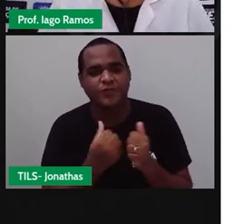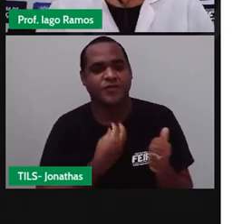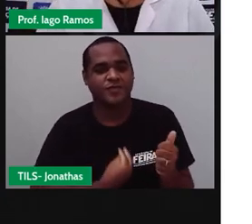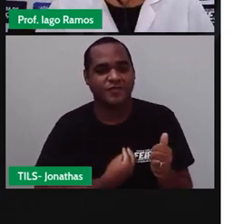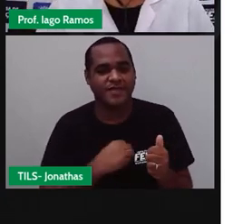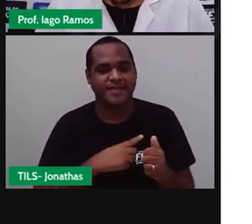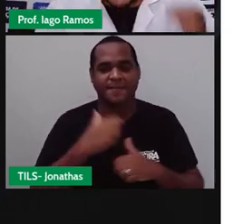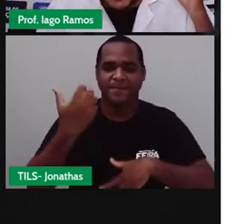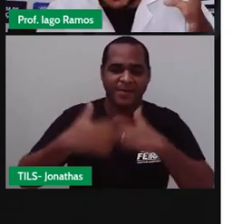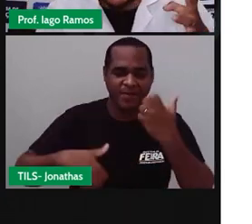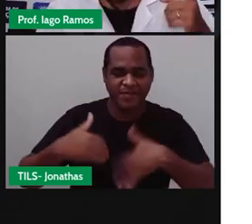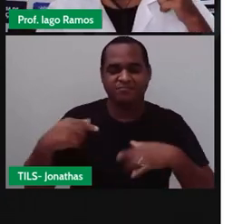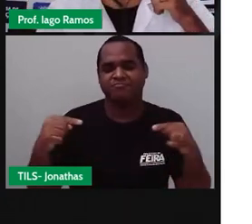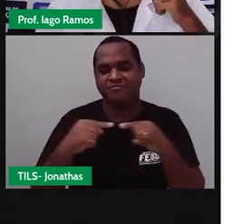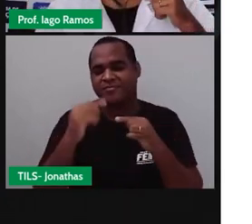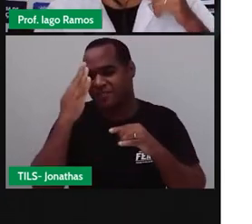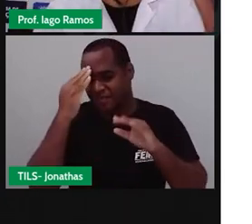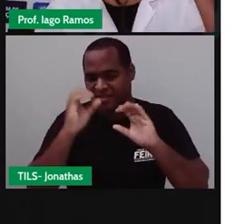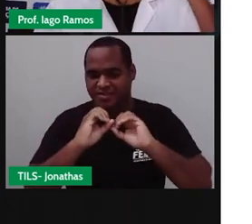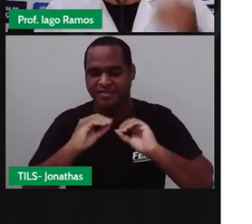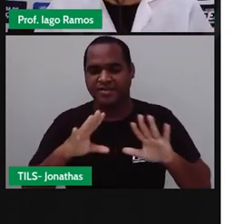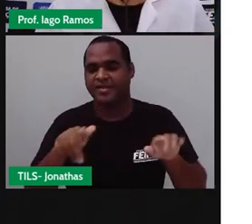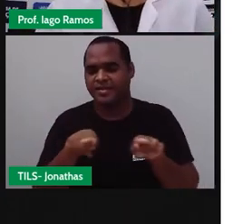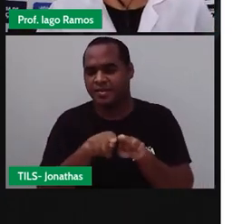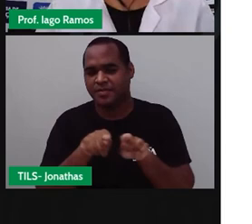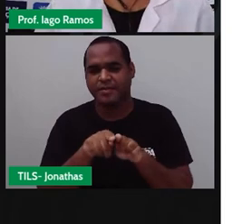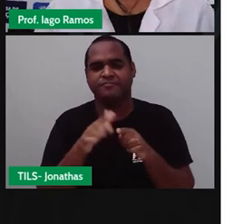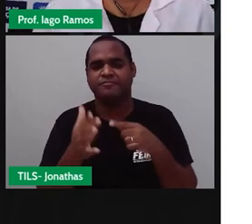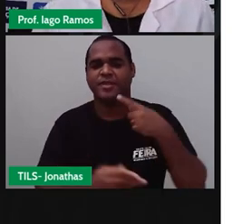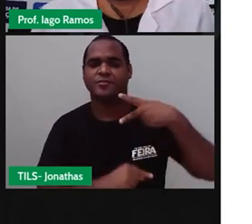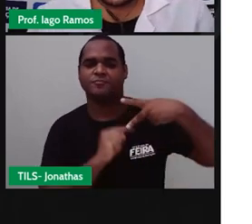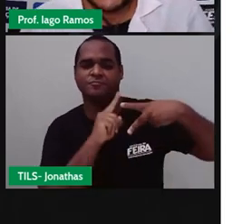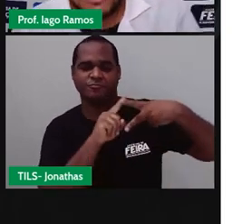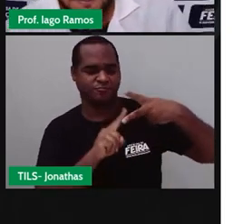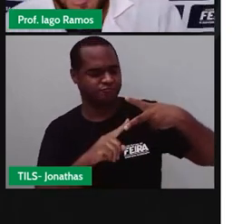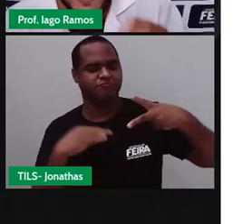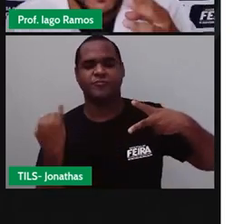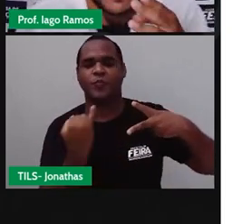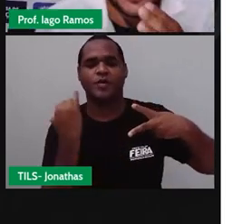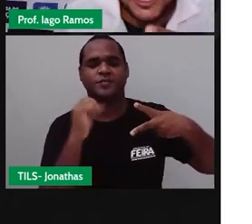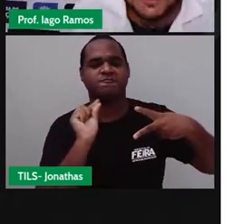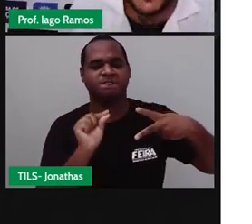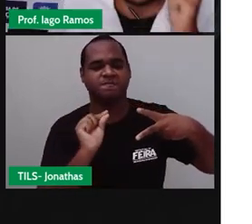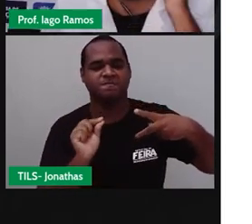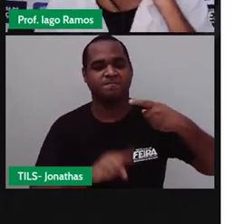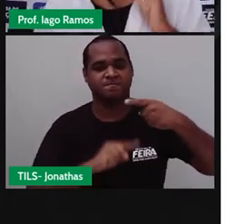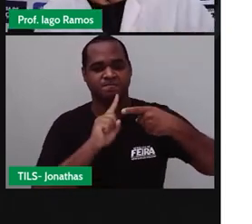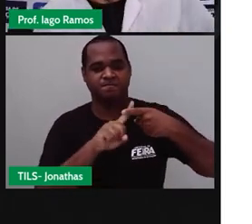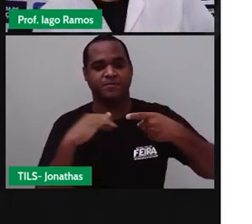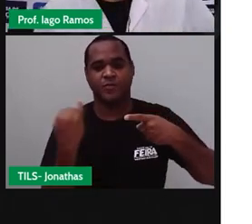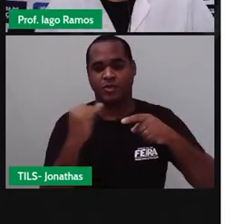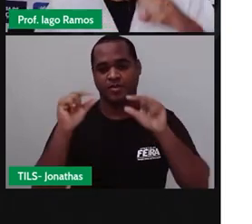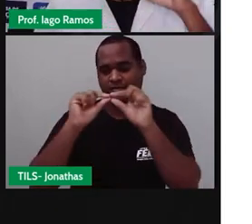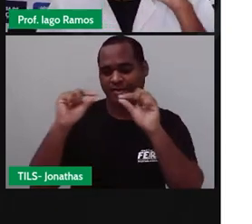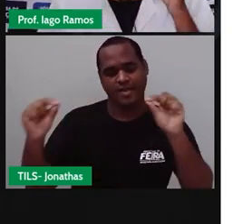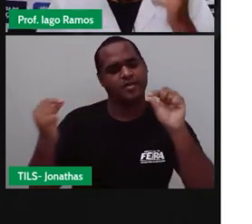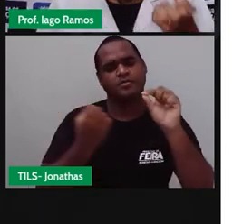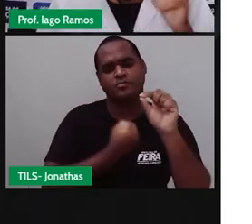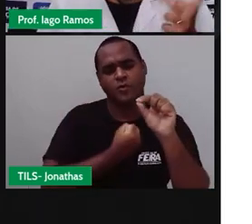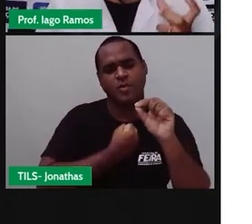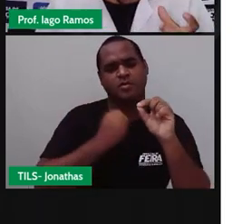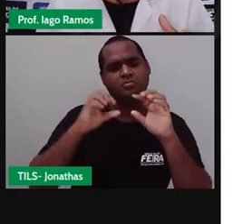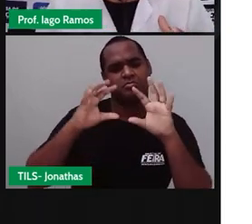fazendo isso com vocês, espero que você também. E o que é que foi importante nessa aula? A gente viu que com a reta numérica a gente